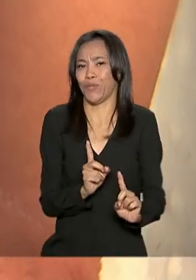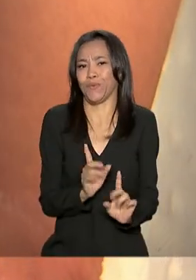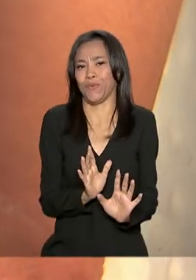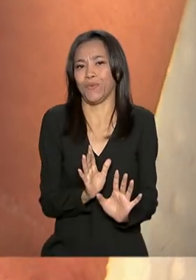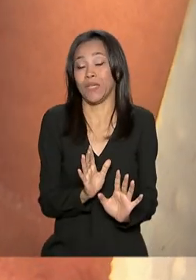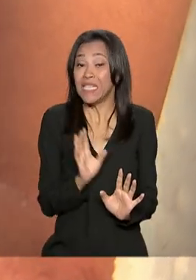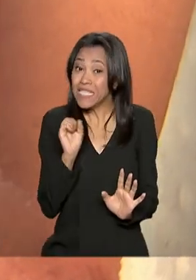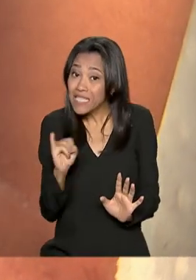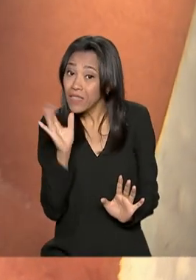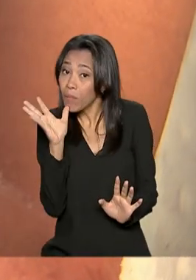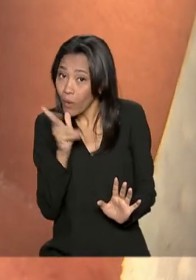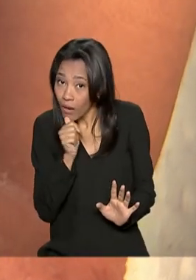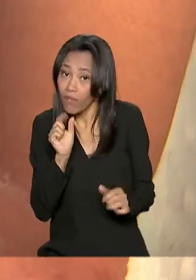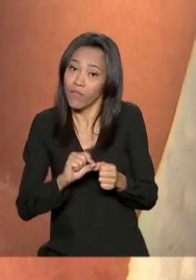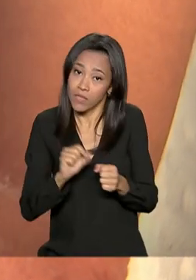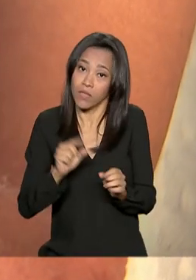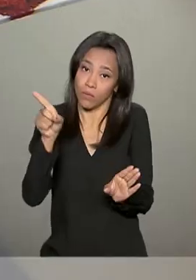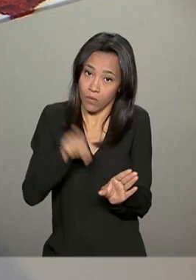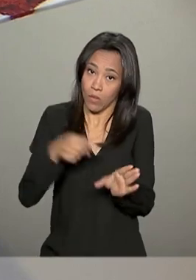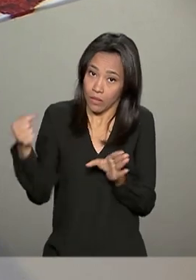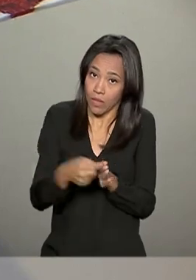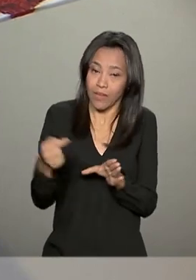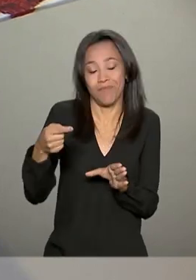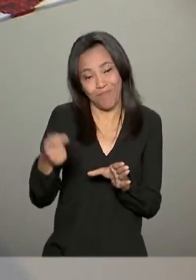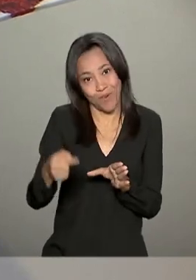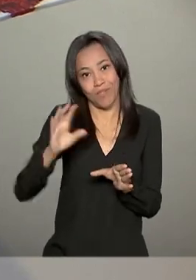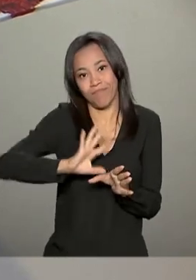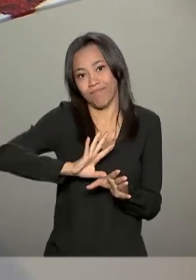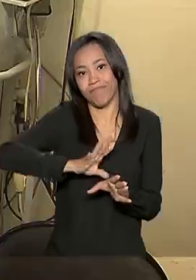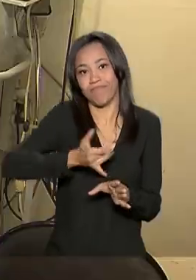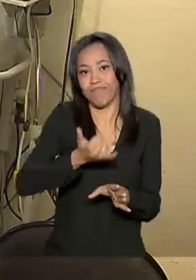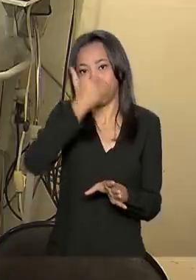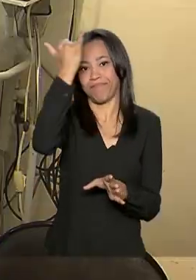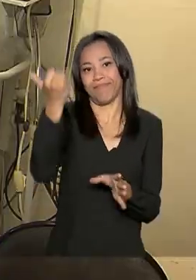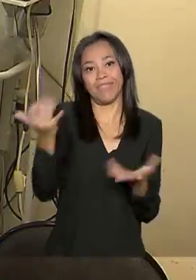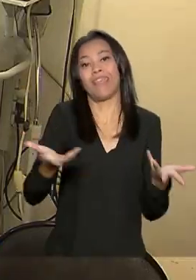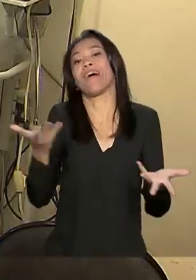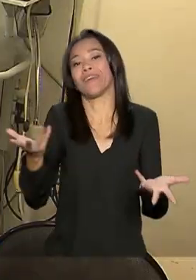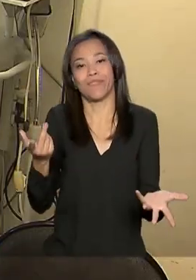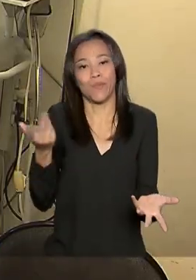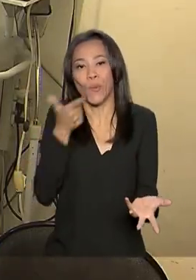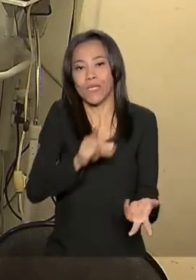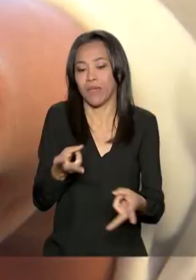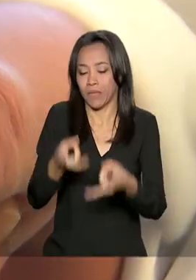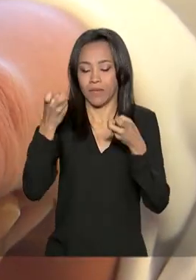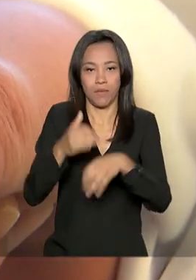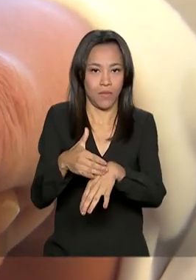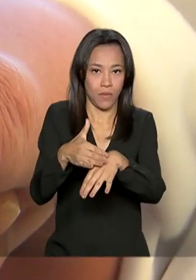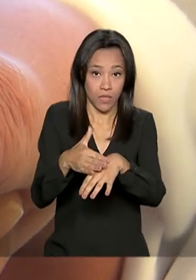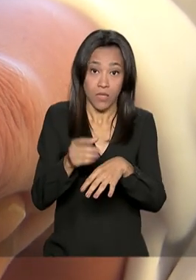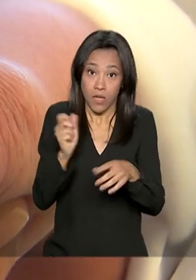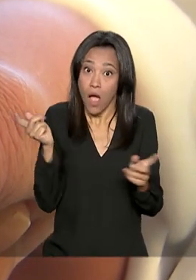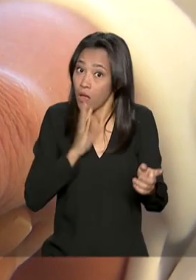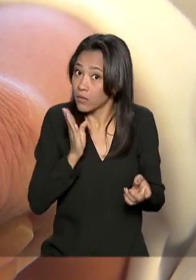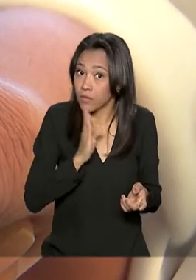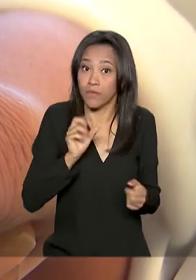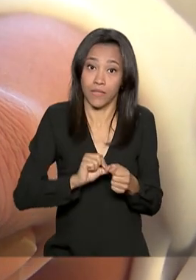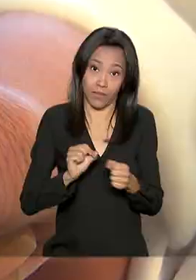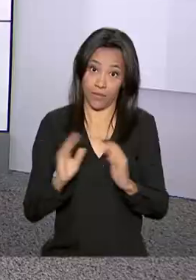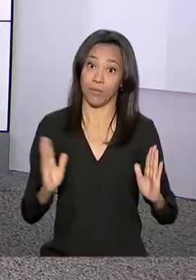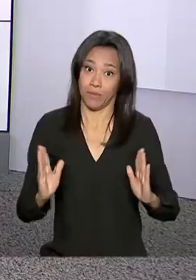E se demorar muito para colher, também pode acontecer que já não se detecte. Assim que puder, deve fazer.